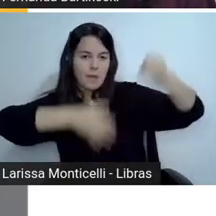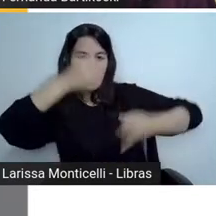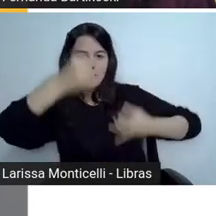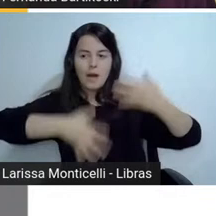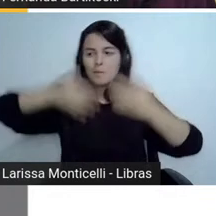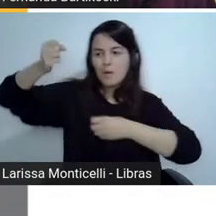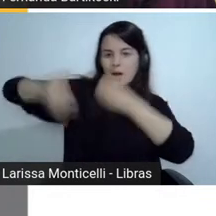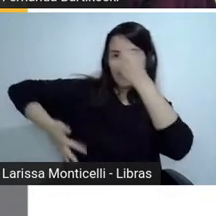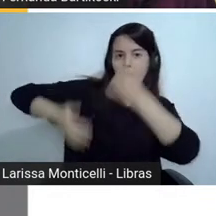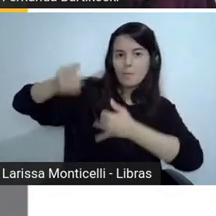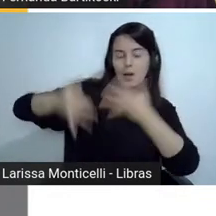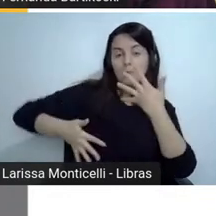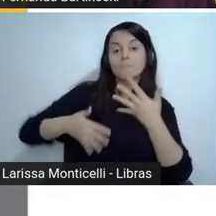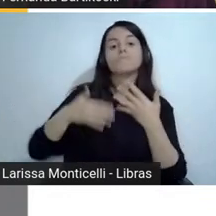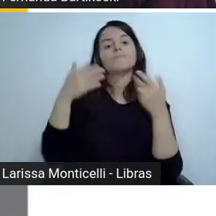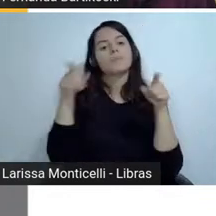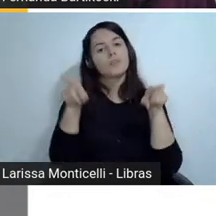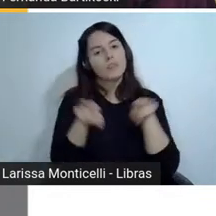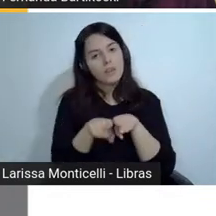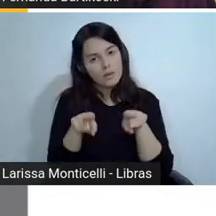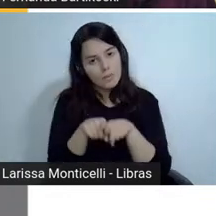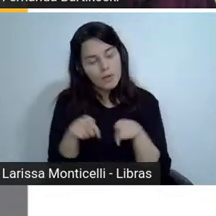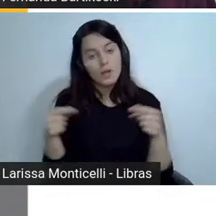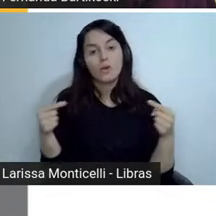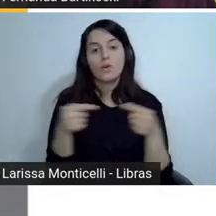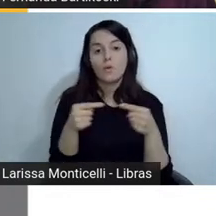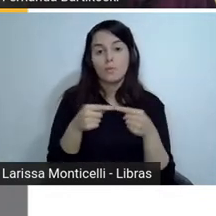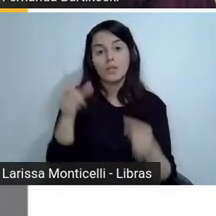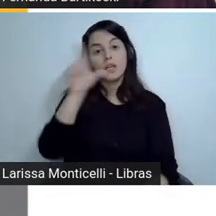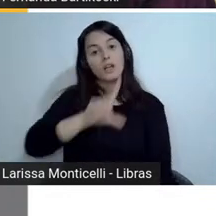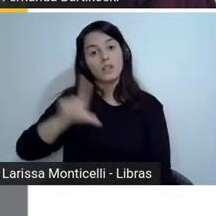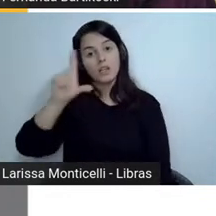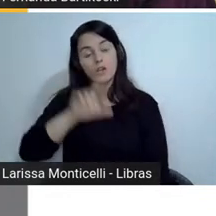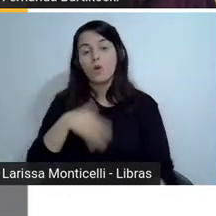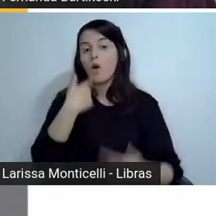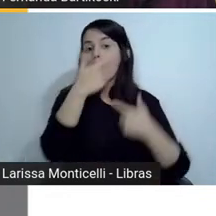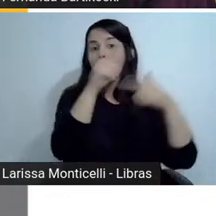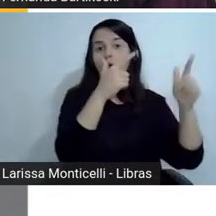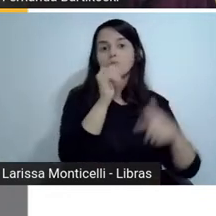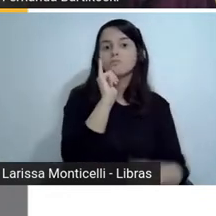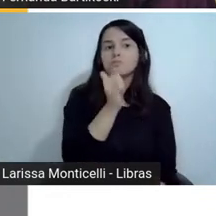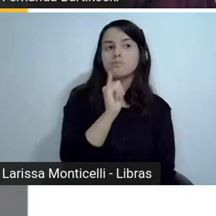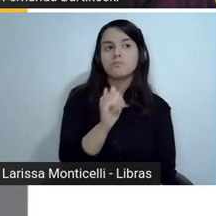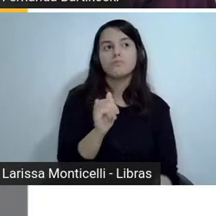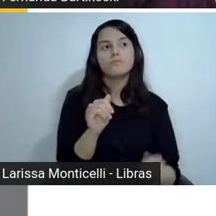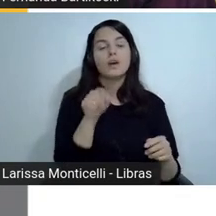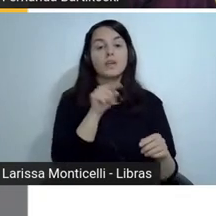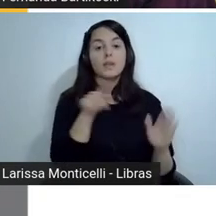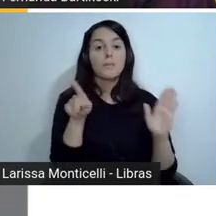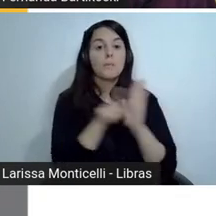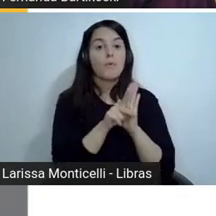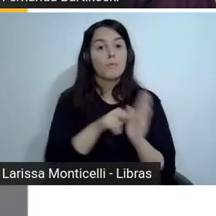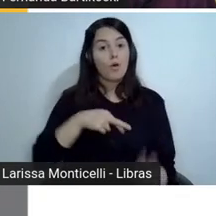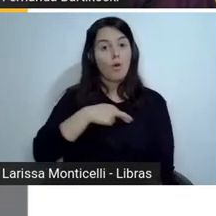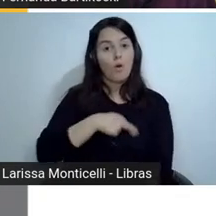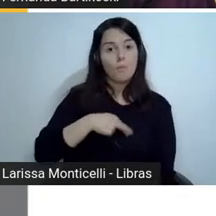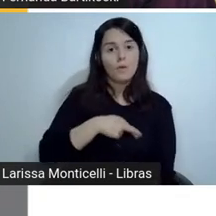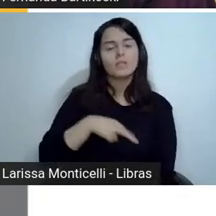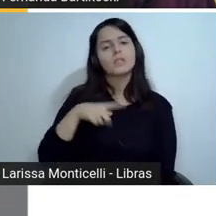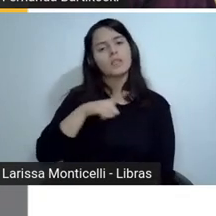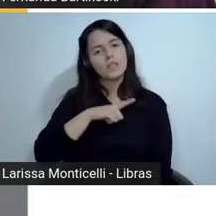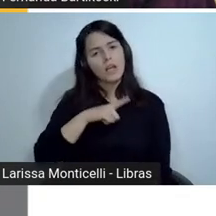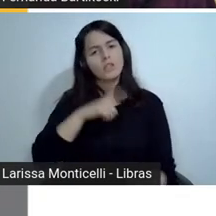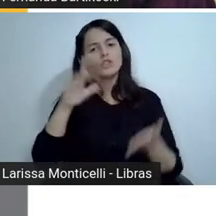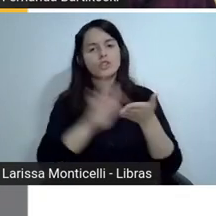contos que circulam em outros ambientes não só no digital mas também no impresso o próprio